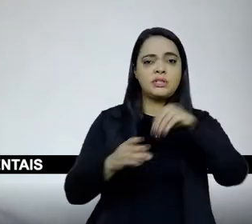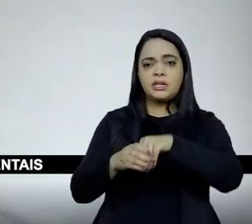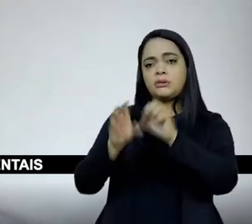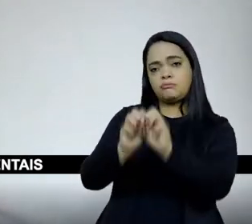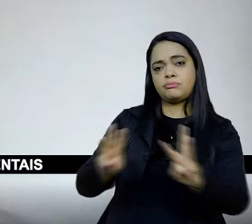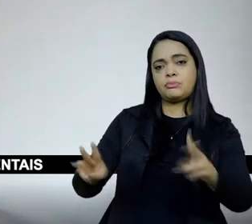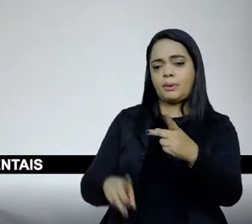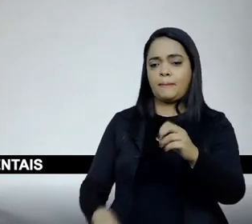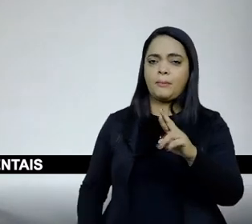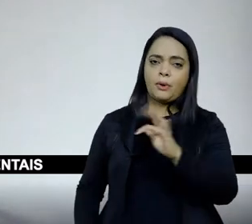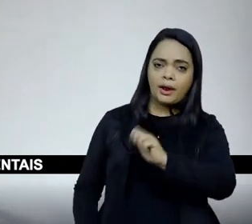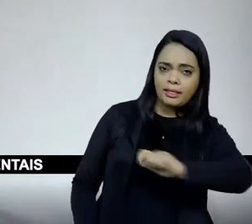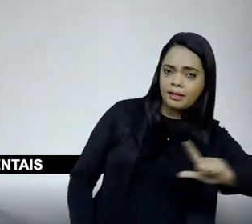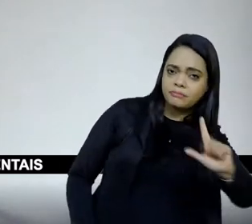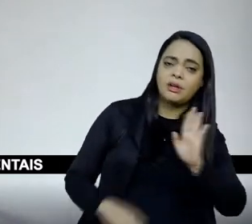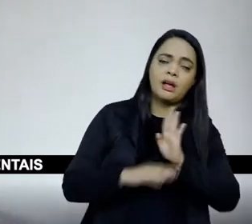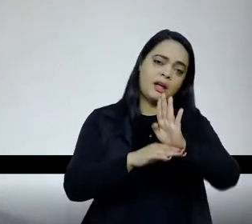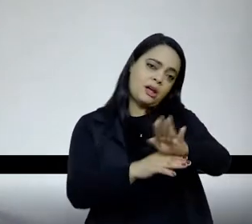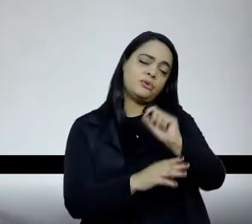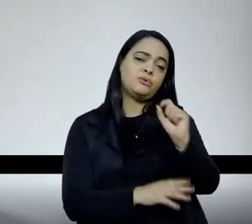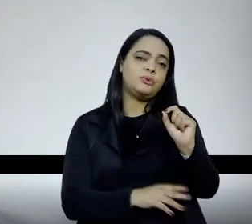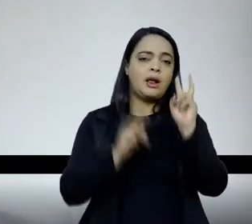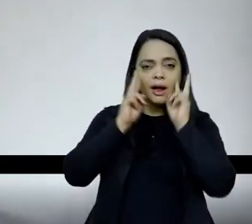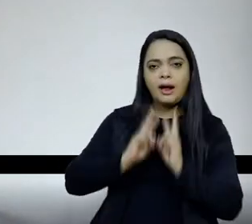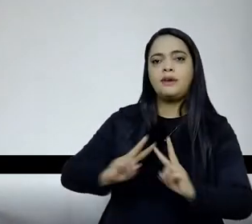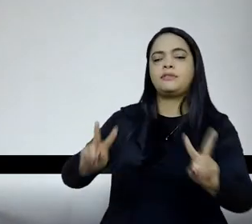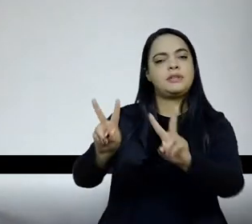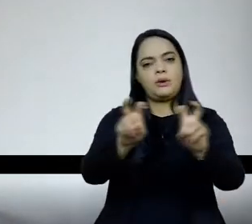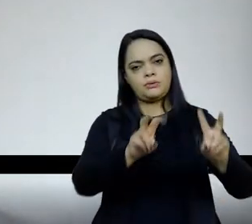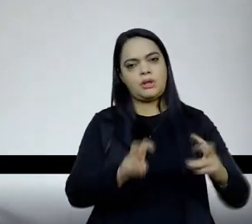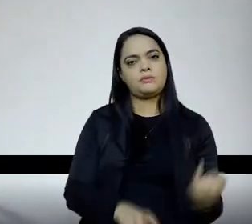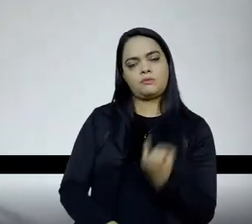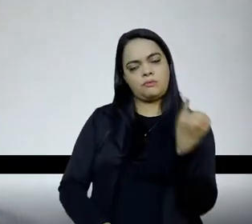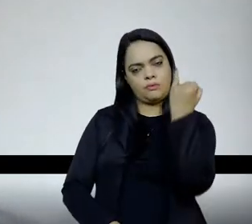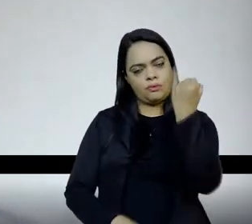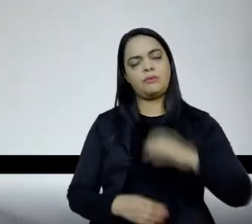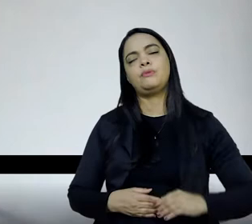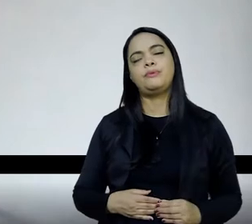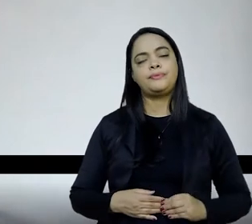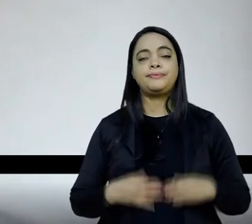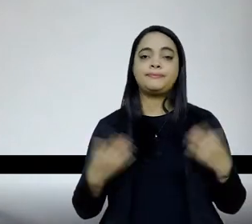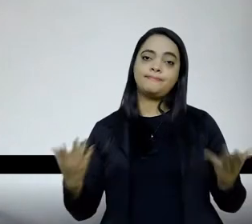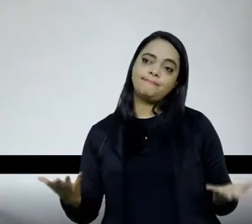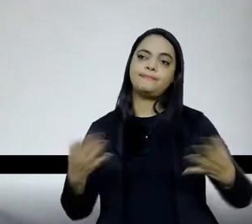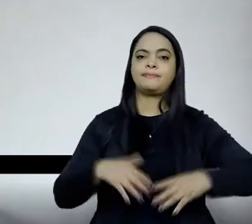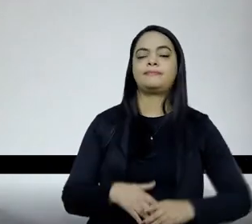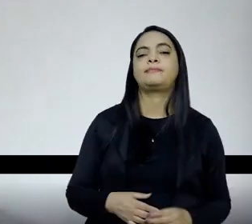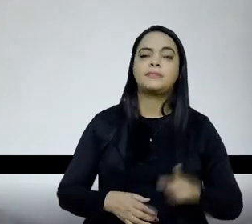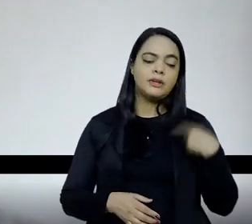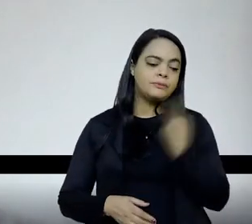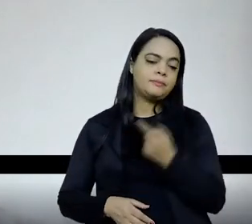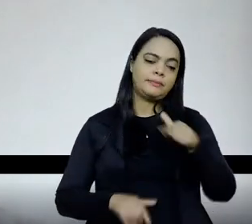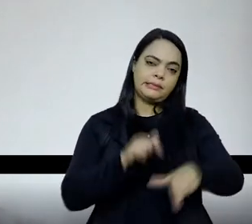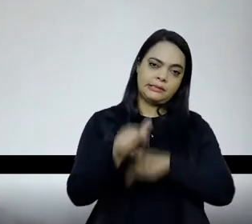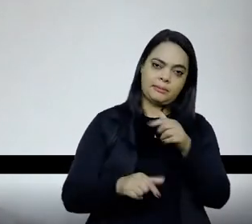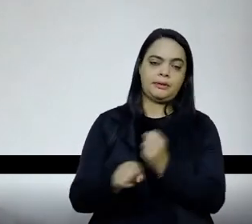ajude a dar visibilidade às questões fundamentais que a gente está querendo dar. Então, pensa, quando a gente for trabalhar